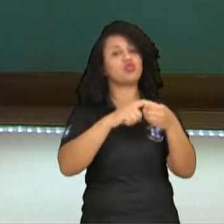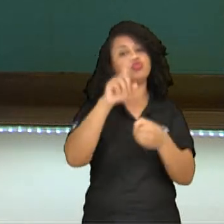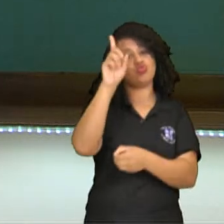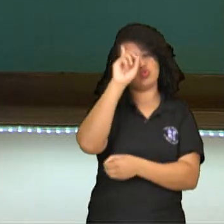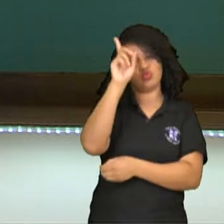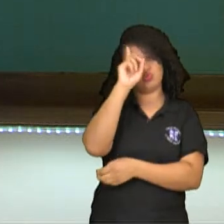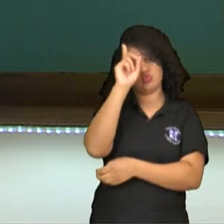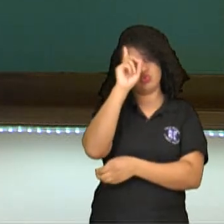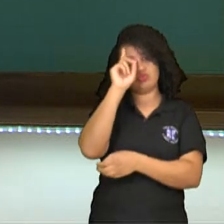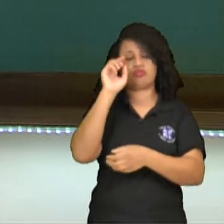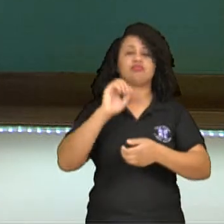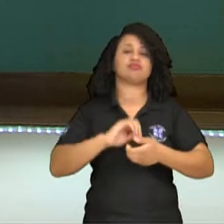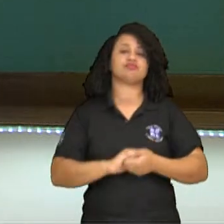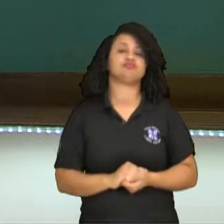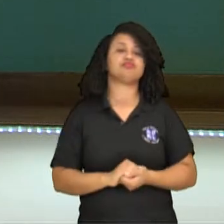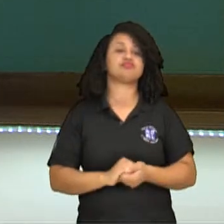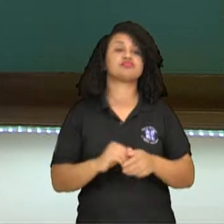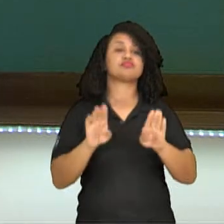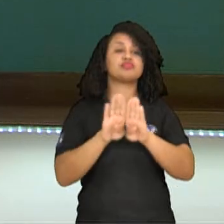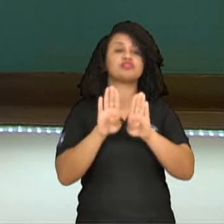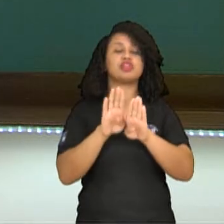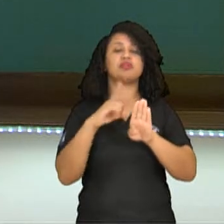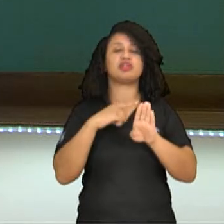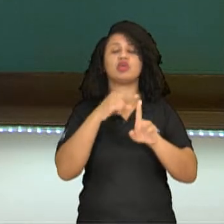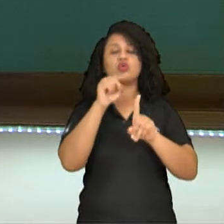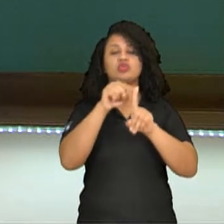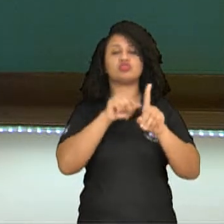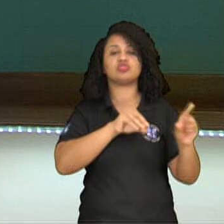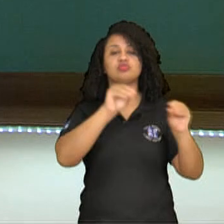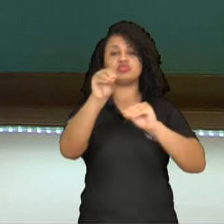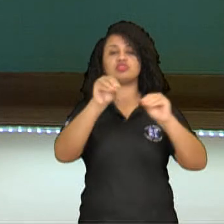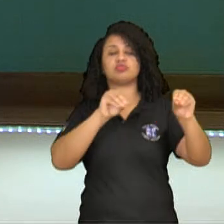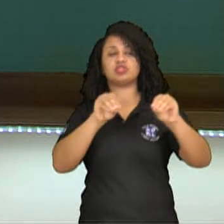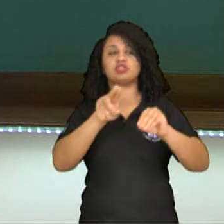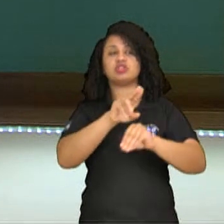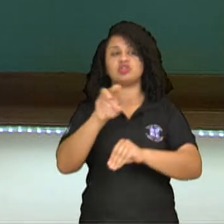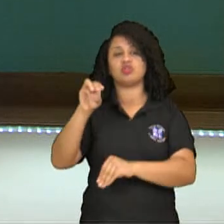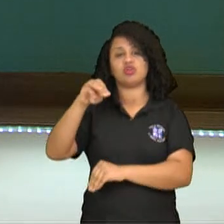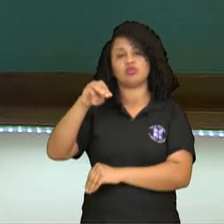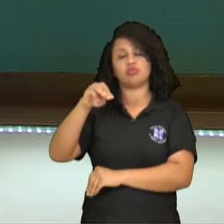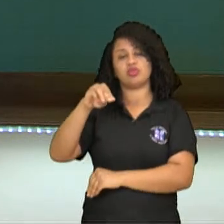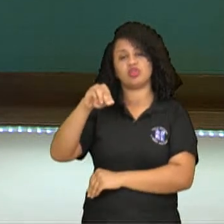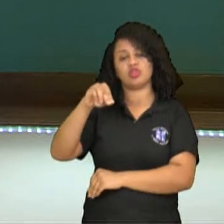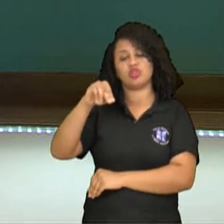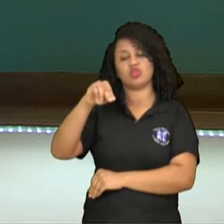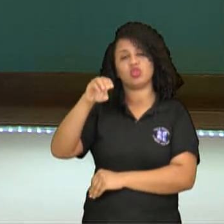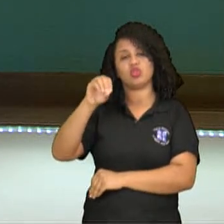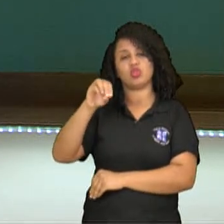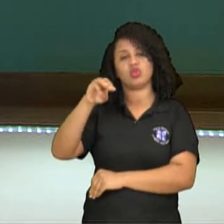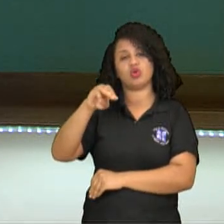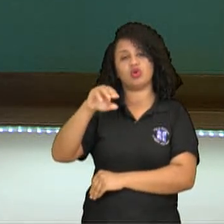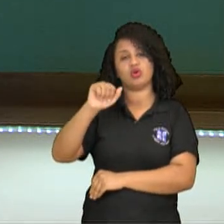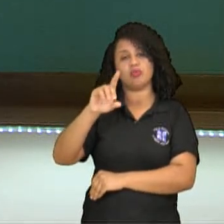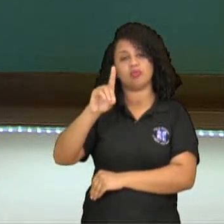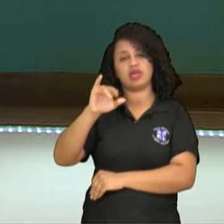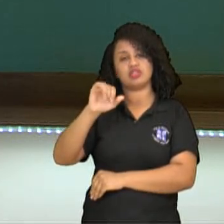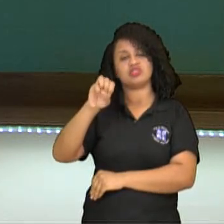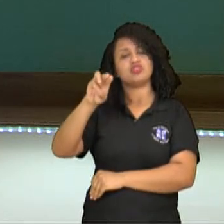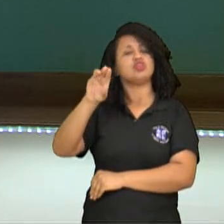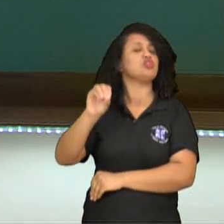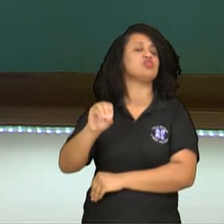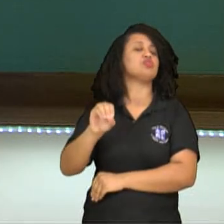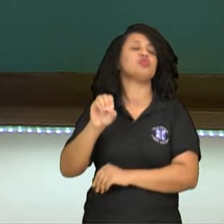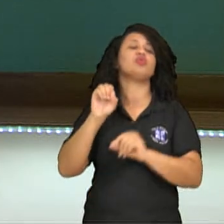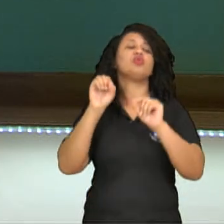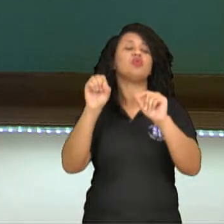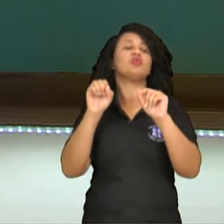E existe também um movimento migratório que é classificado como nomadismo. O que